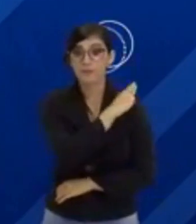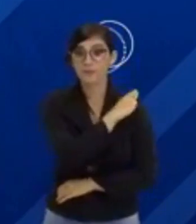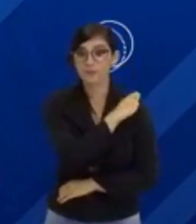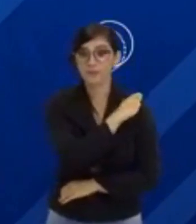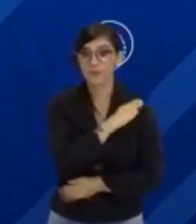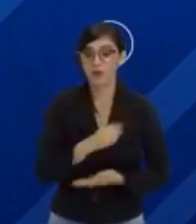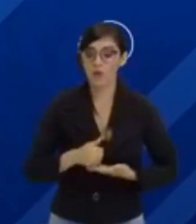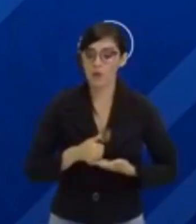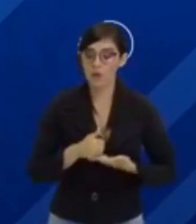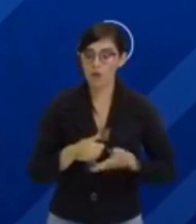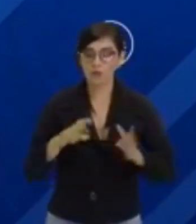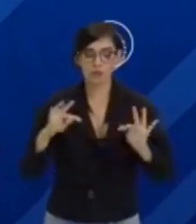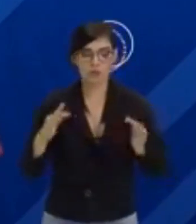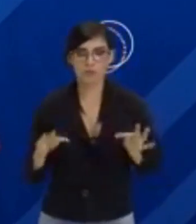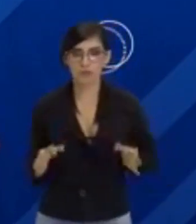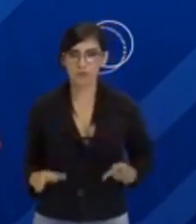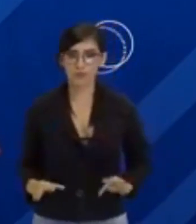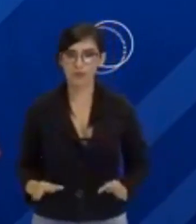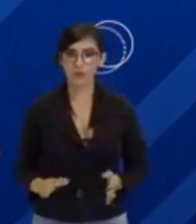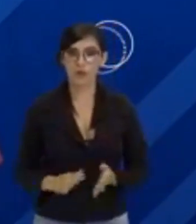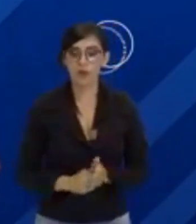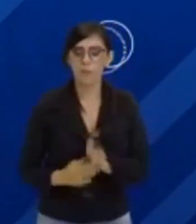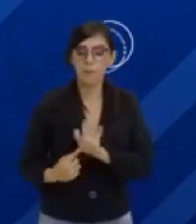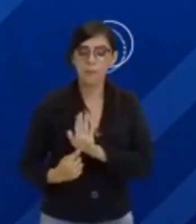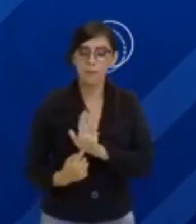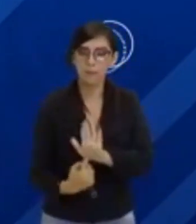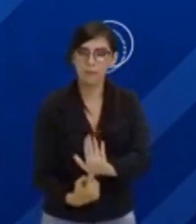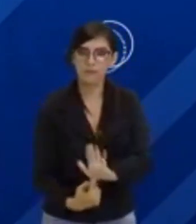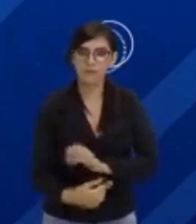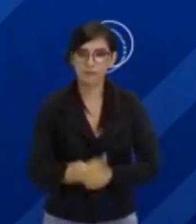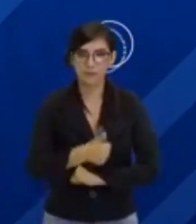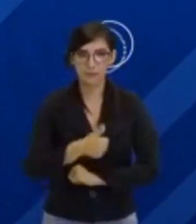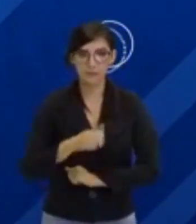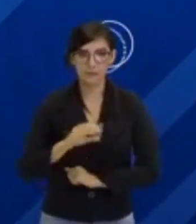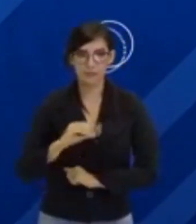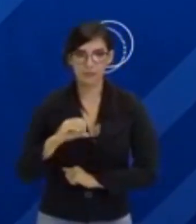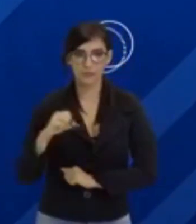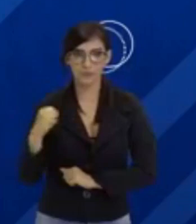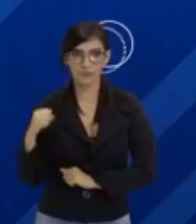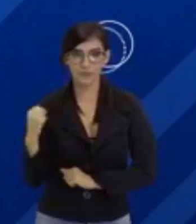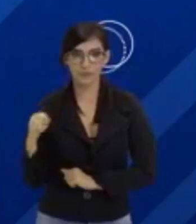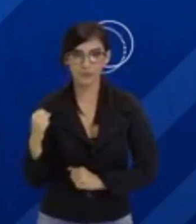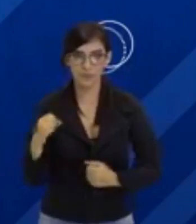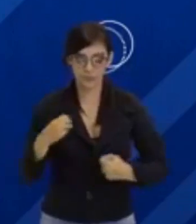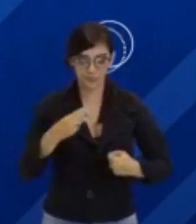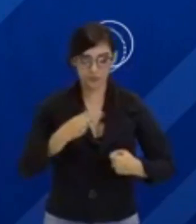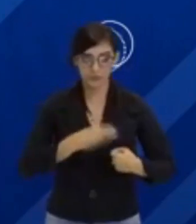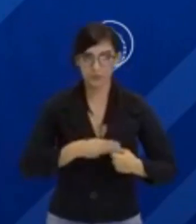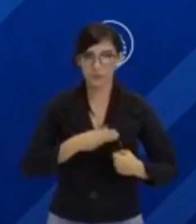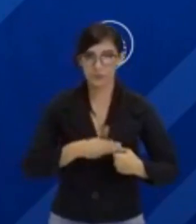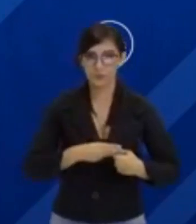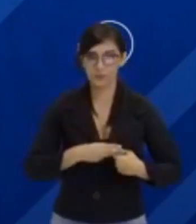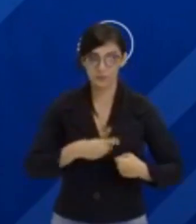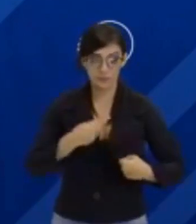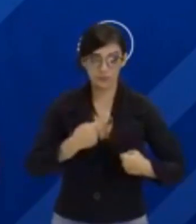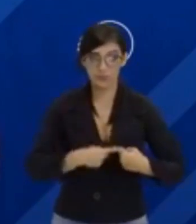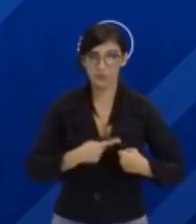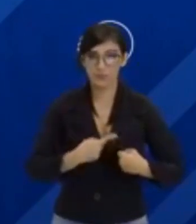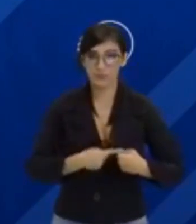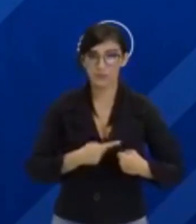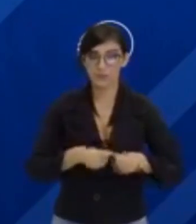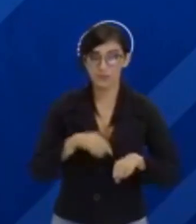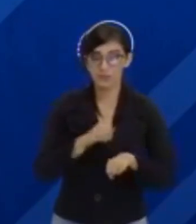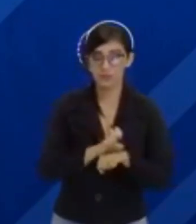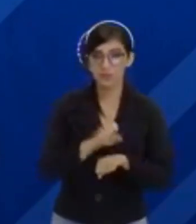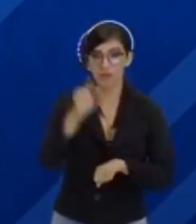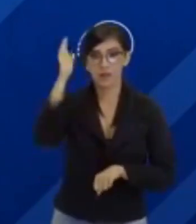por tecnologia, atendendo centenas de alunos no interior do Estado. Este programa está sendo transmitido para